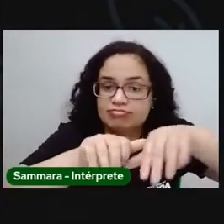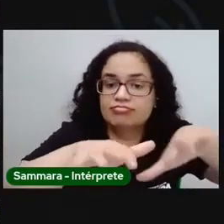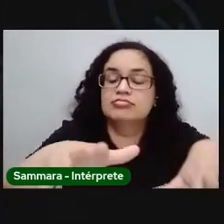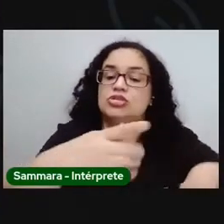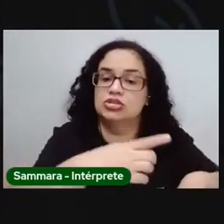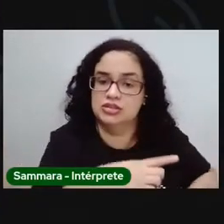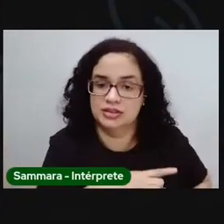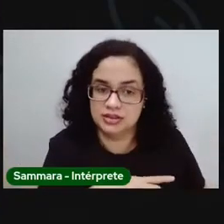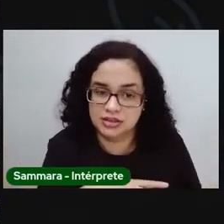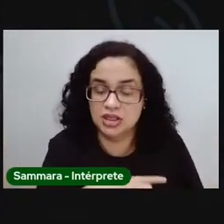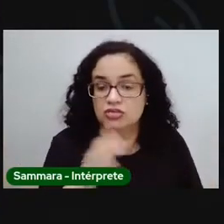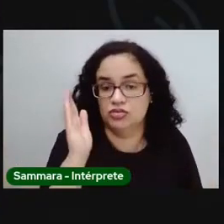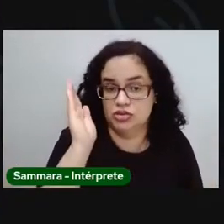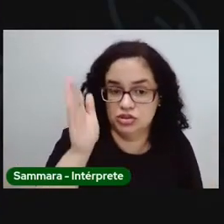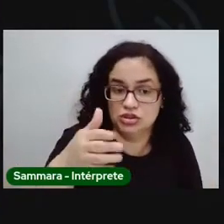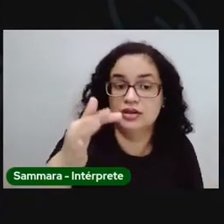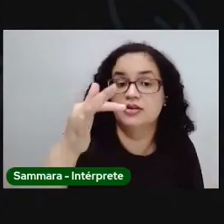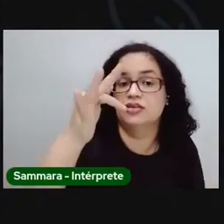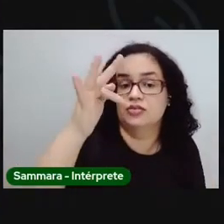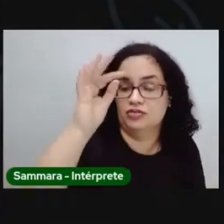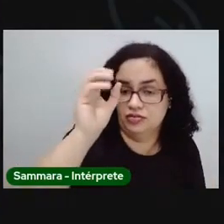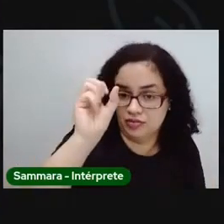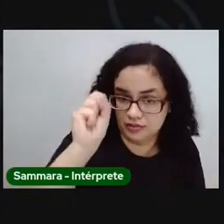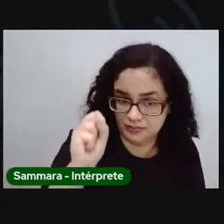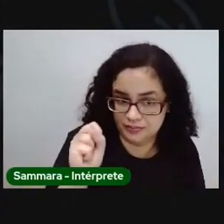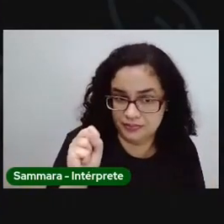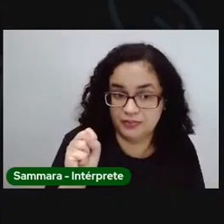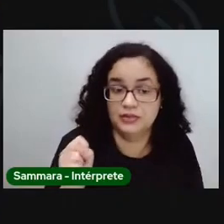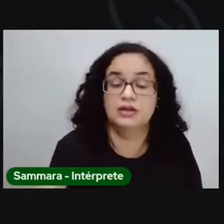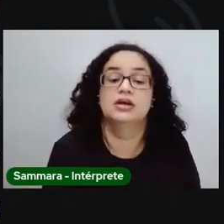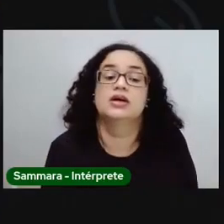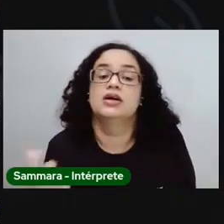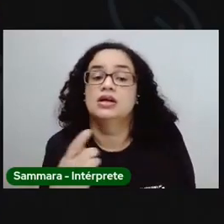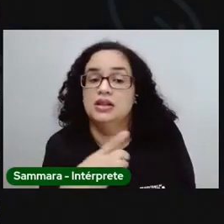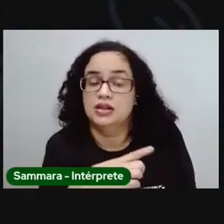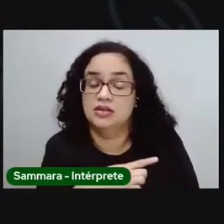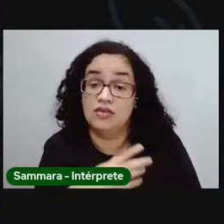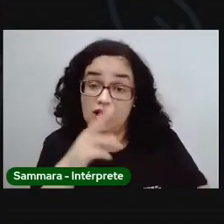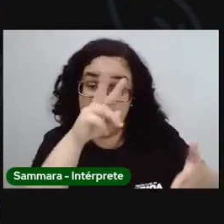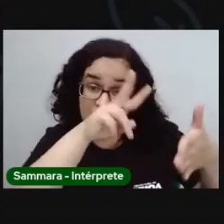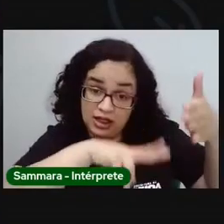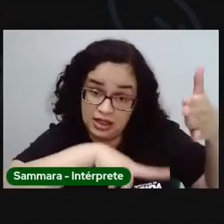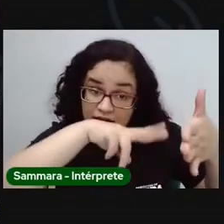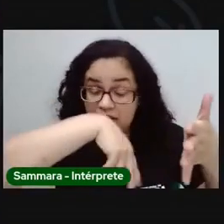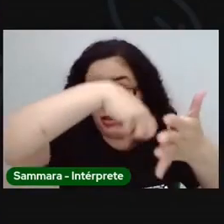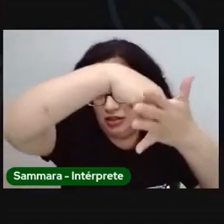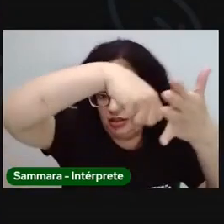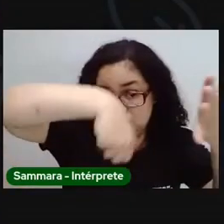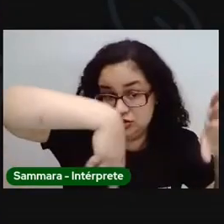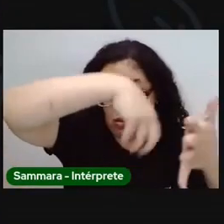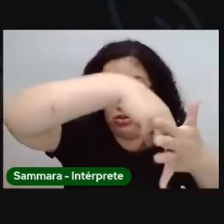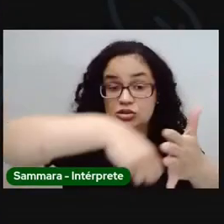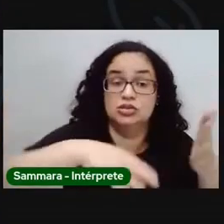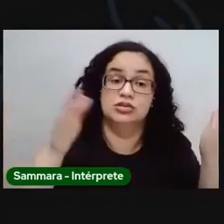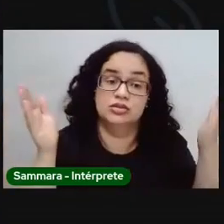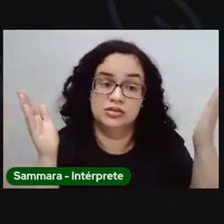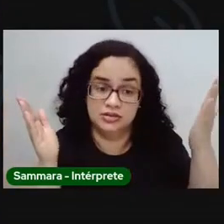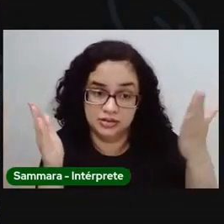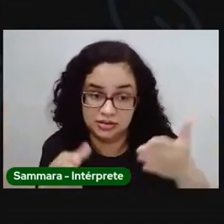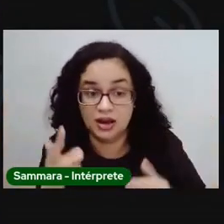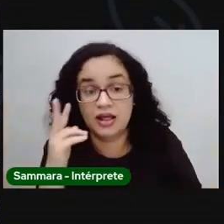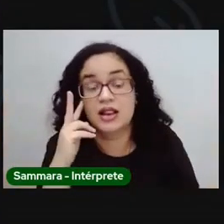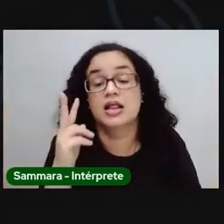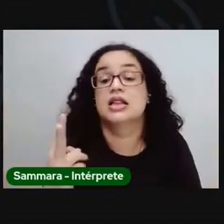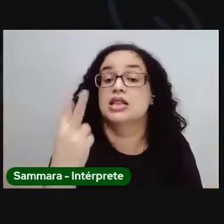cidade de Feira de Santana também já passou por isso outras vezes. Então, vocês vão ler a atividade de vocês de hoje, vai ver que tem